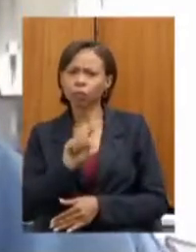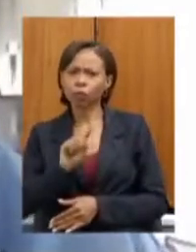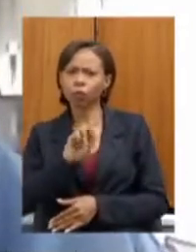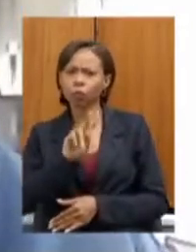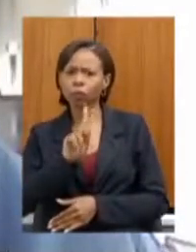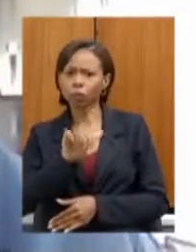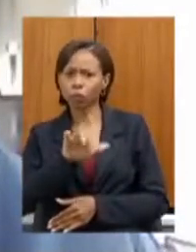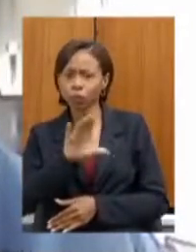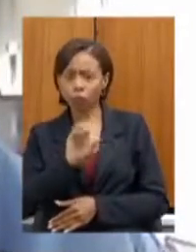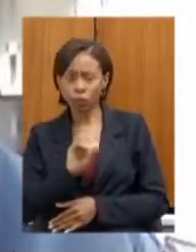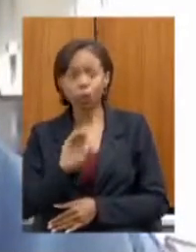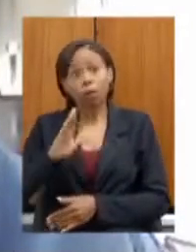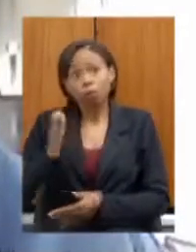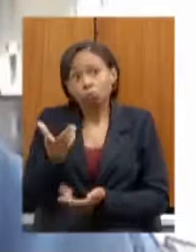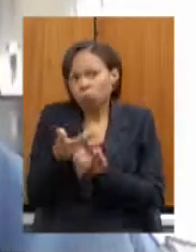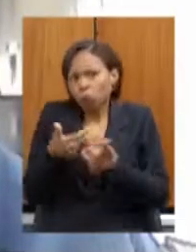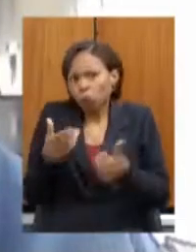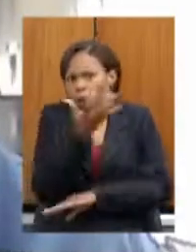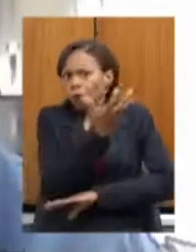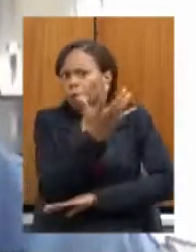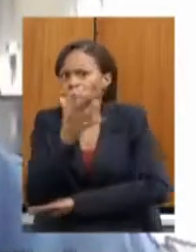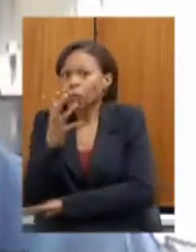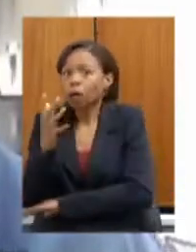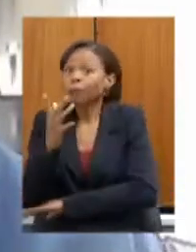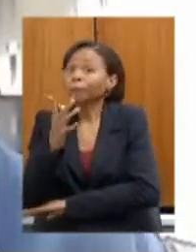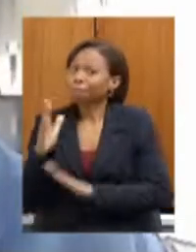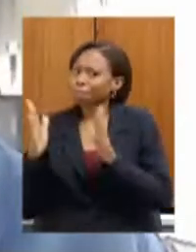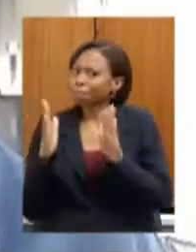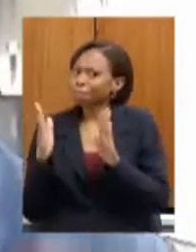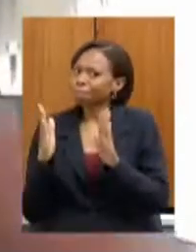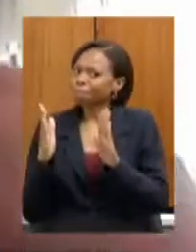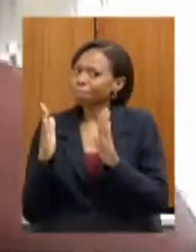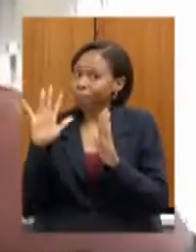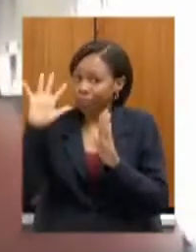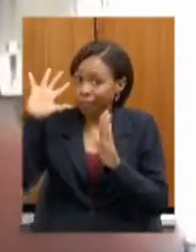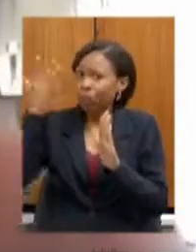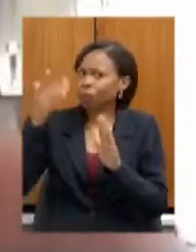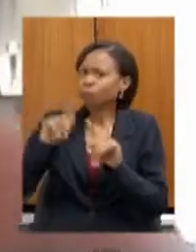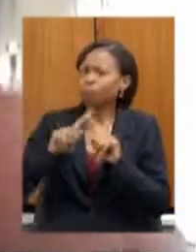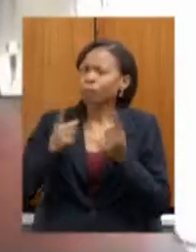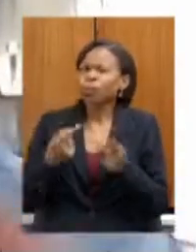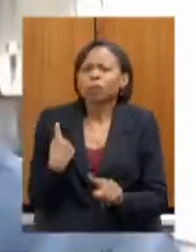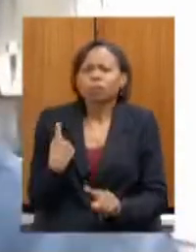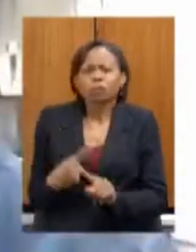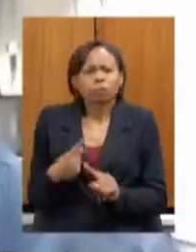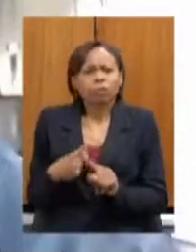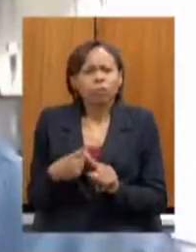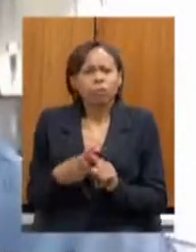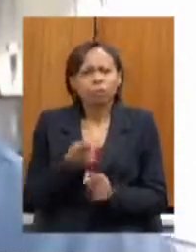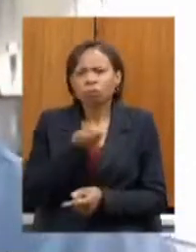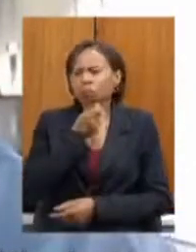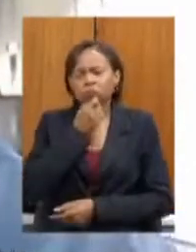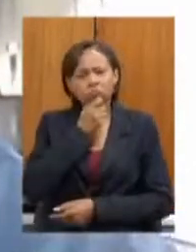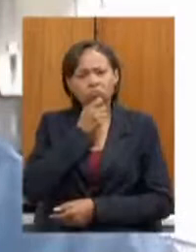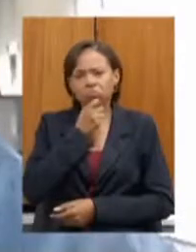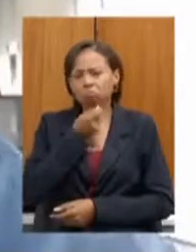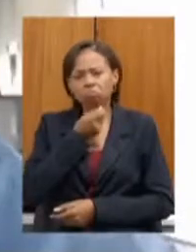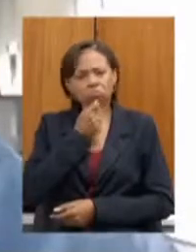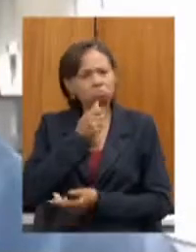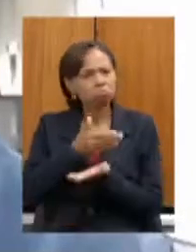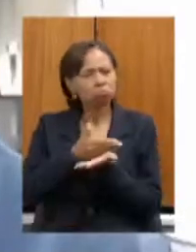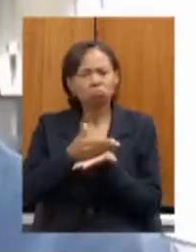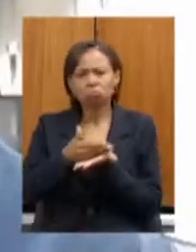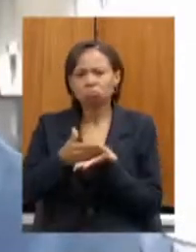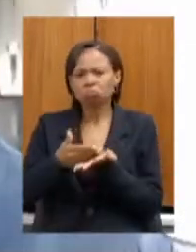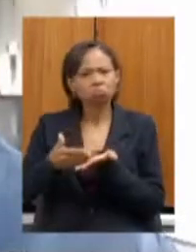tinham data para serem resolvidas. Eu gostaria de saber porque ainda não se iniciaram